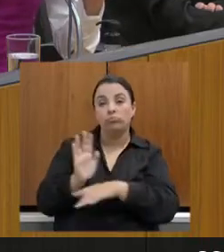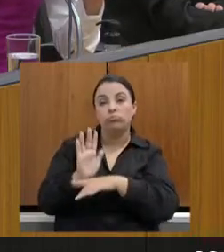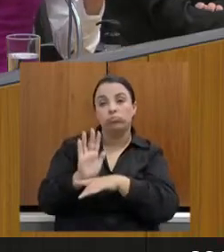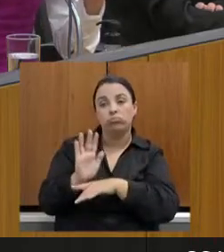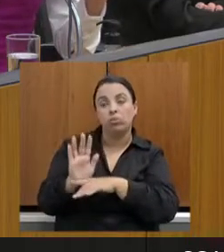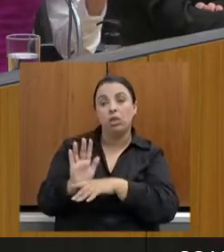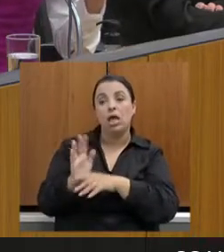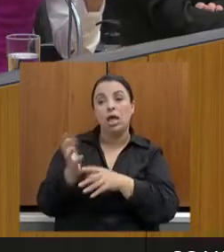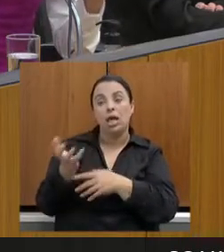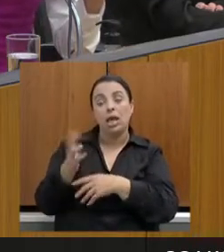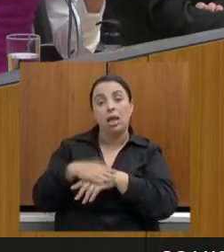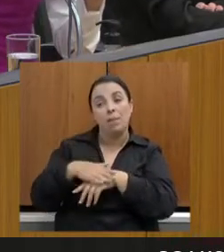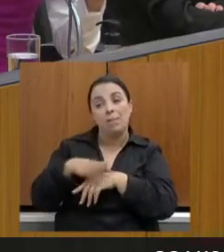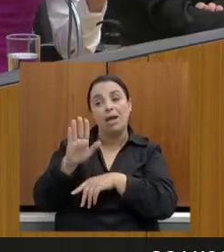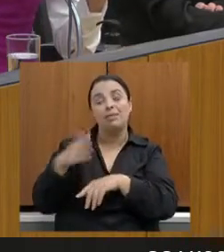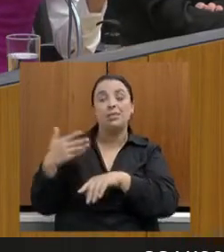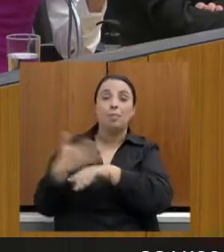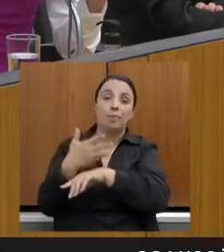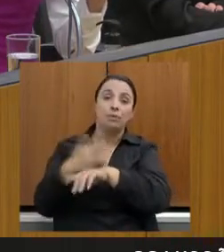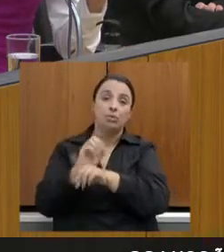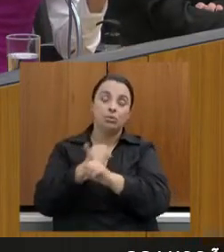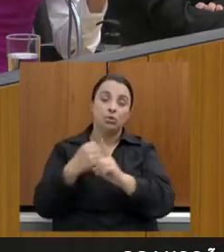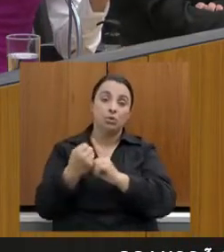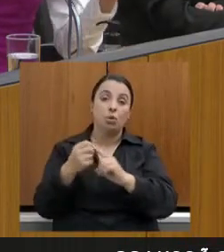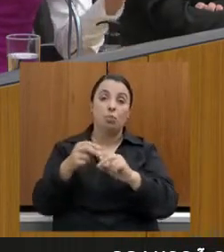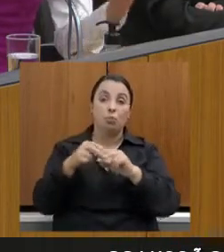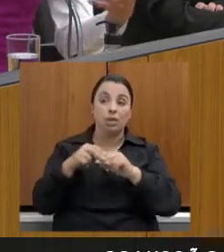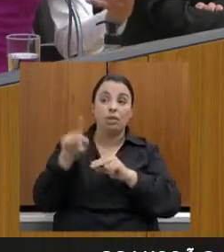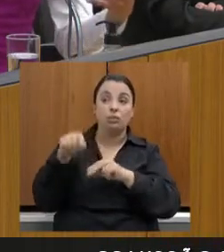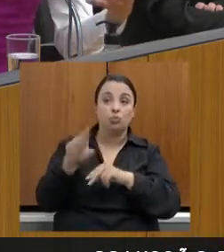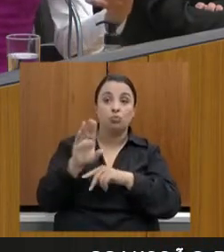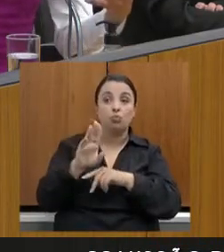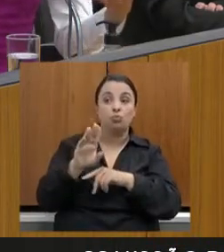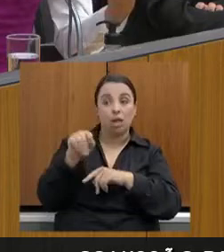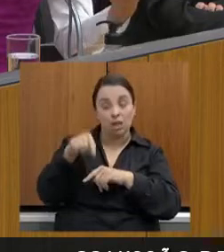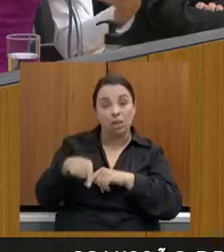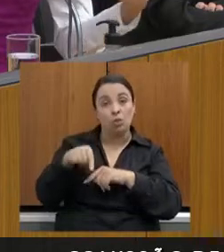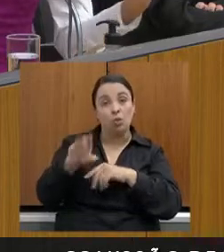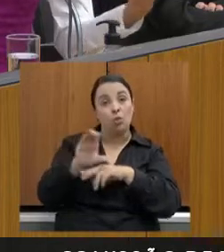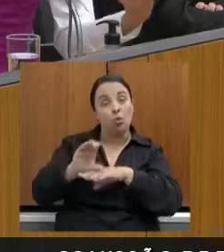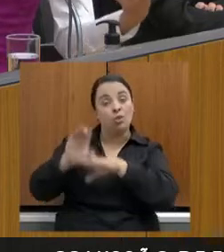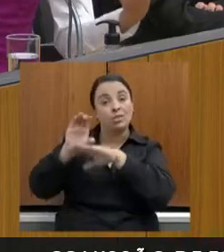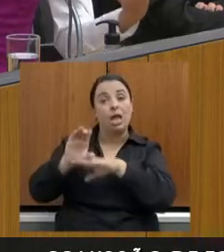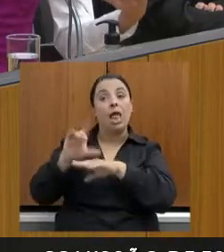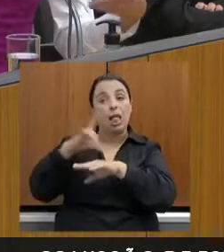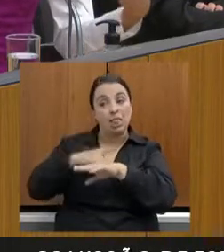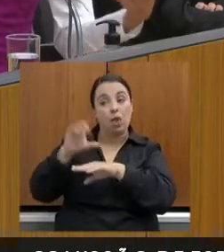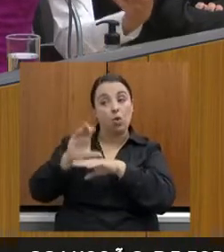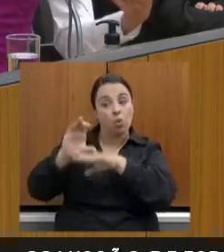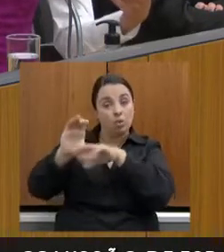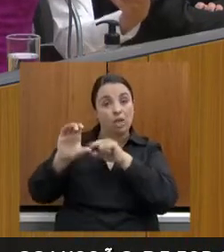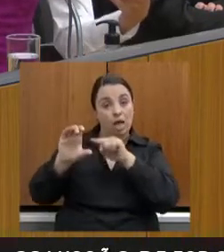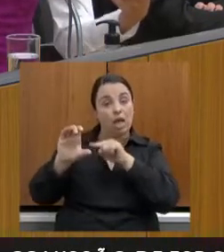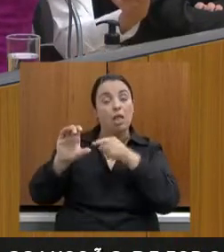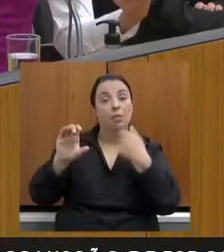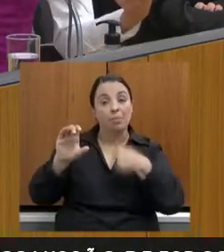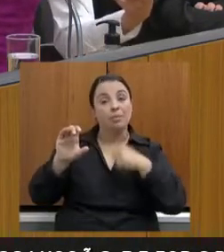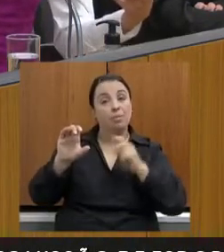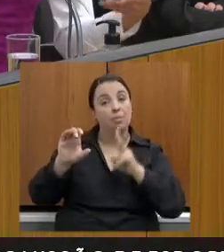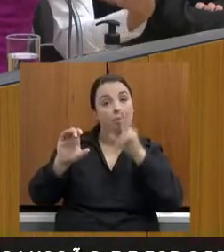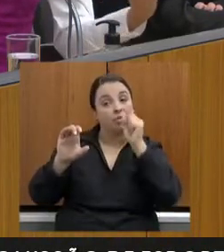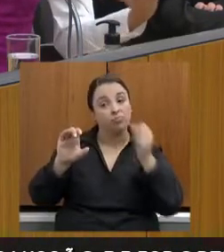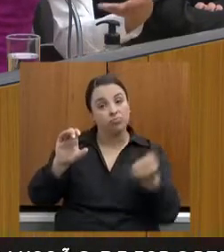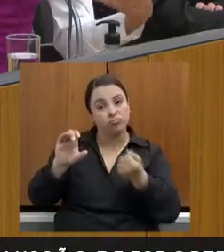participação social, exatamente por meio do Conselho. Então, já que temos o Conselho, nós precisamos pensar em alternativas de fortalecer esse espaço,